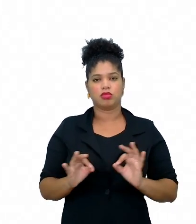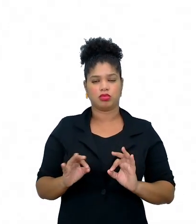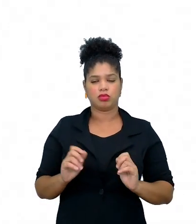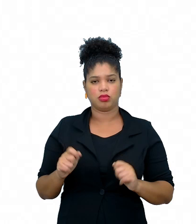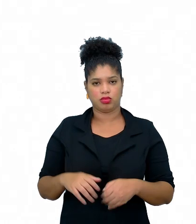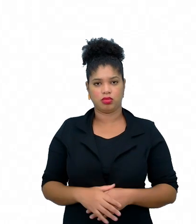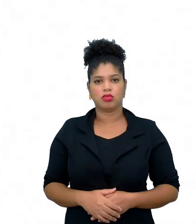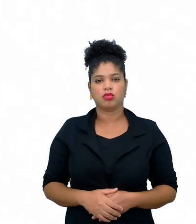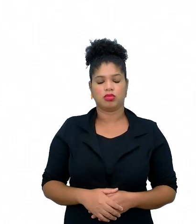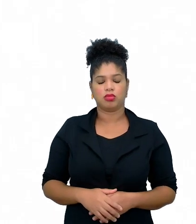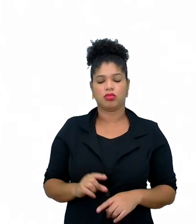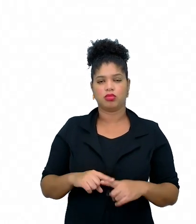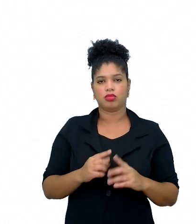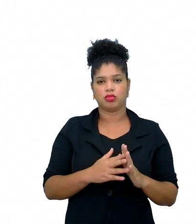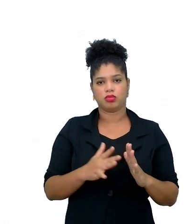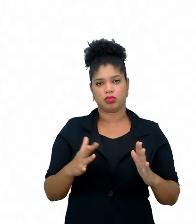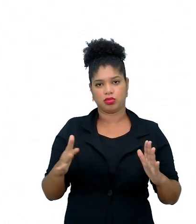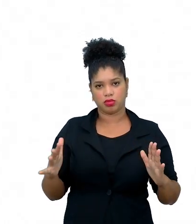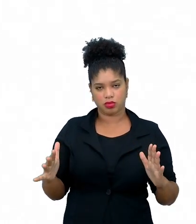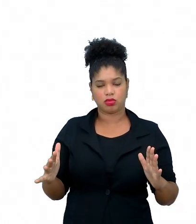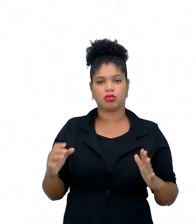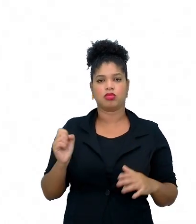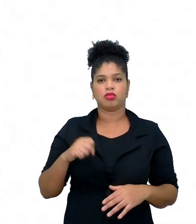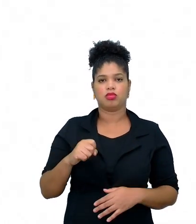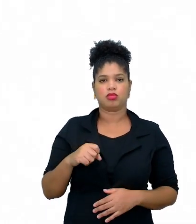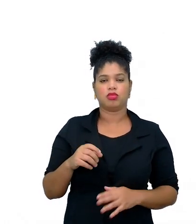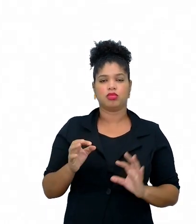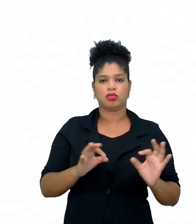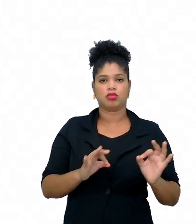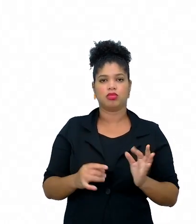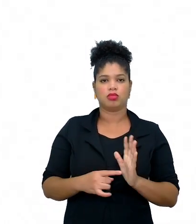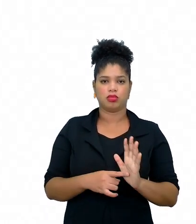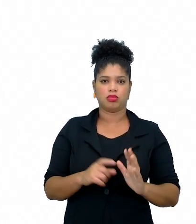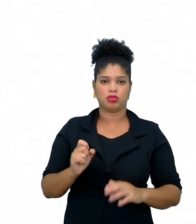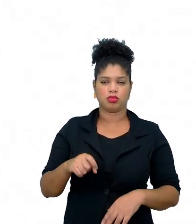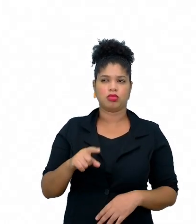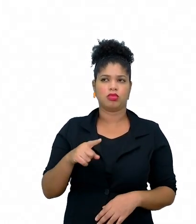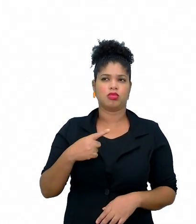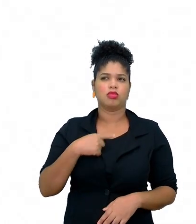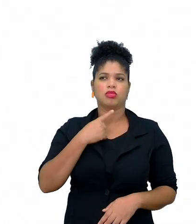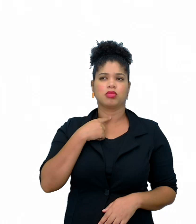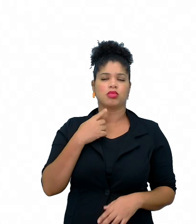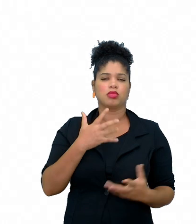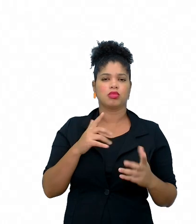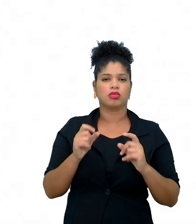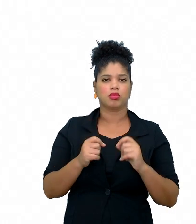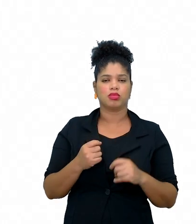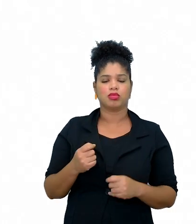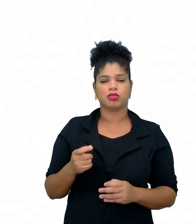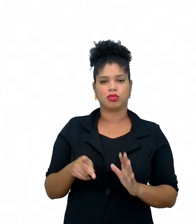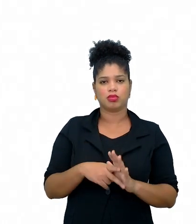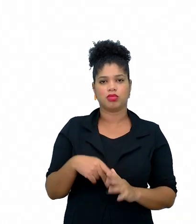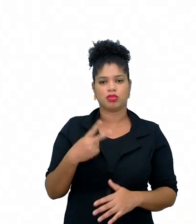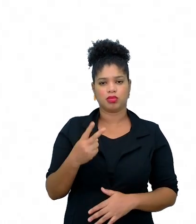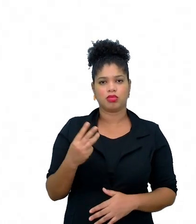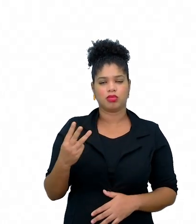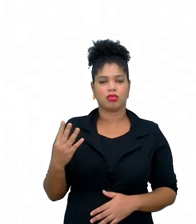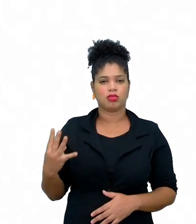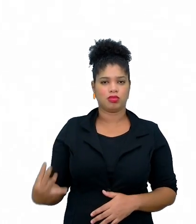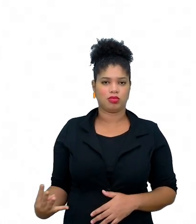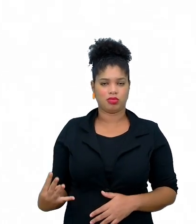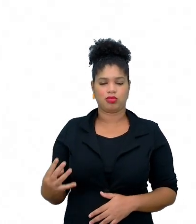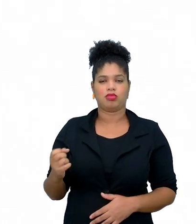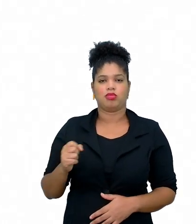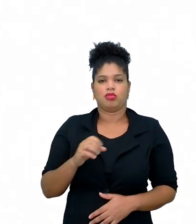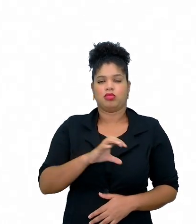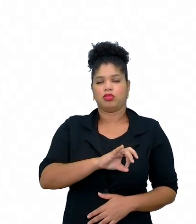Em sequência, ele vai projetar, né, o que ele quer na estação 2, na estação 3 e 4. Então, o aluno vai